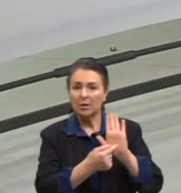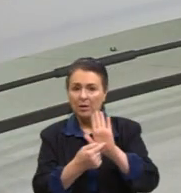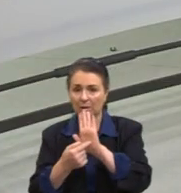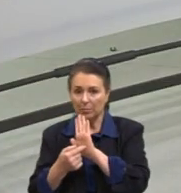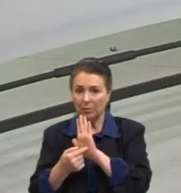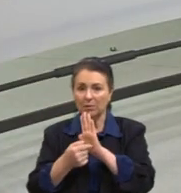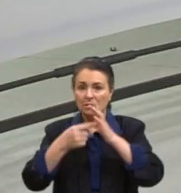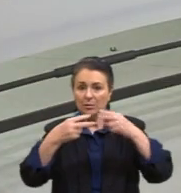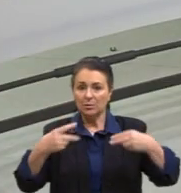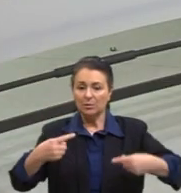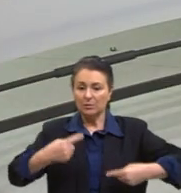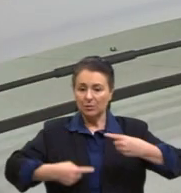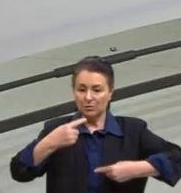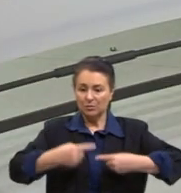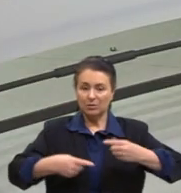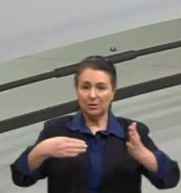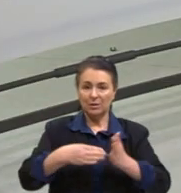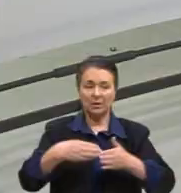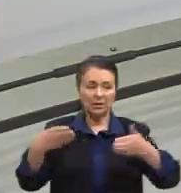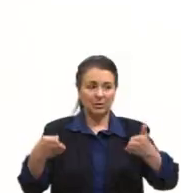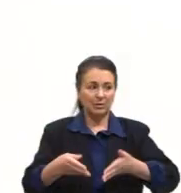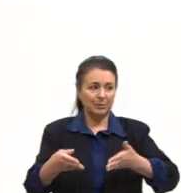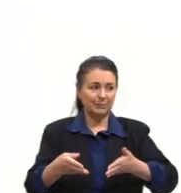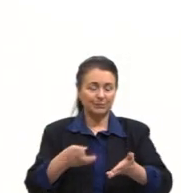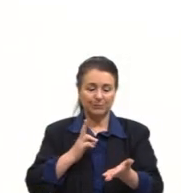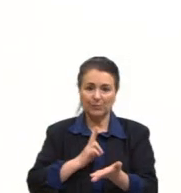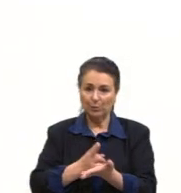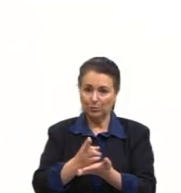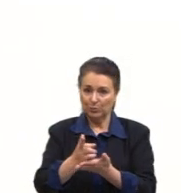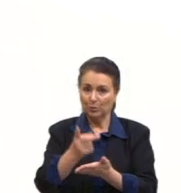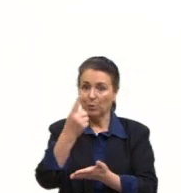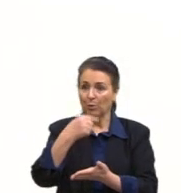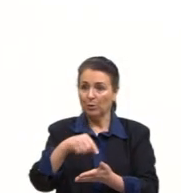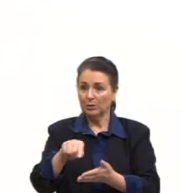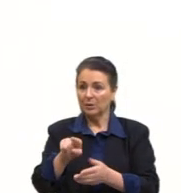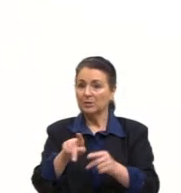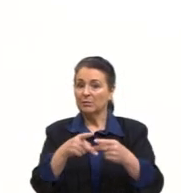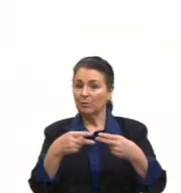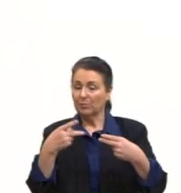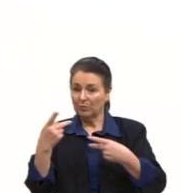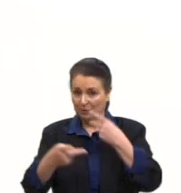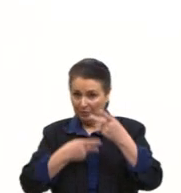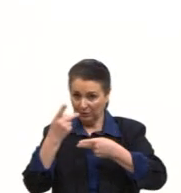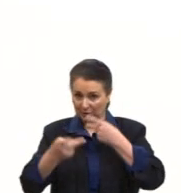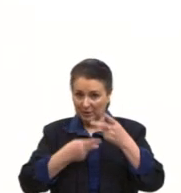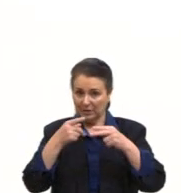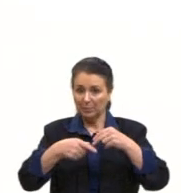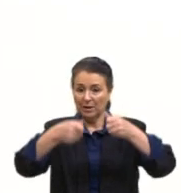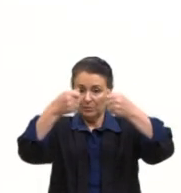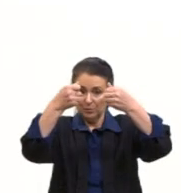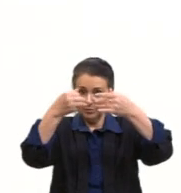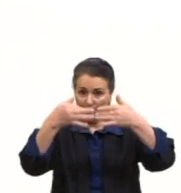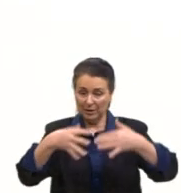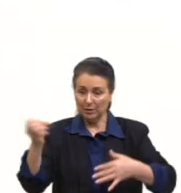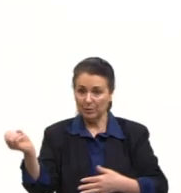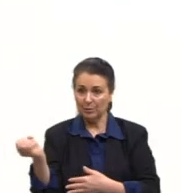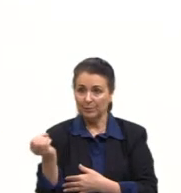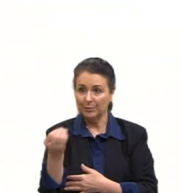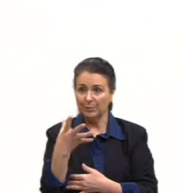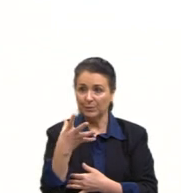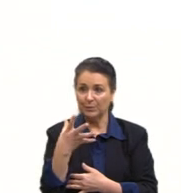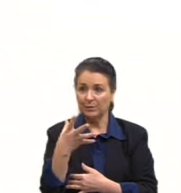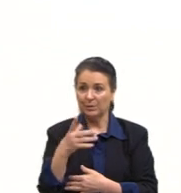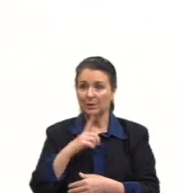discutimos até agora. Seguindo outros camaradas que vão trazer também sobre discutir sobre a questão da modernidade. É o